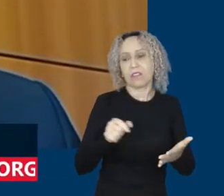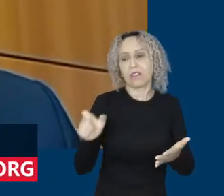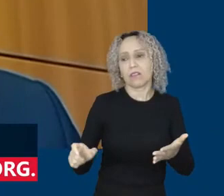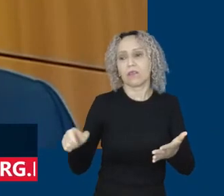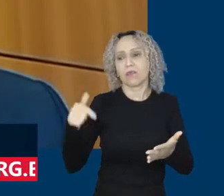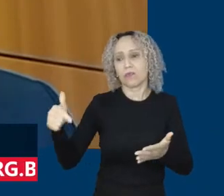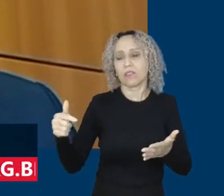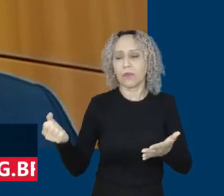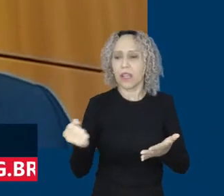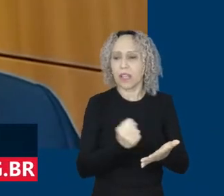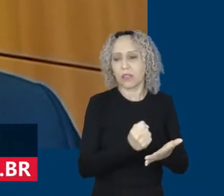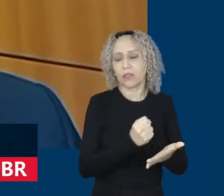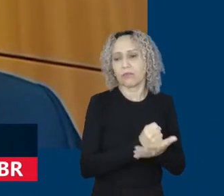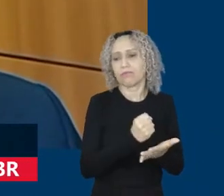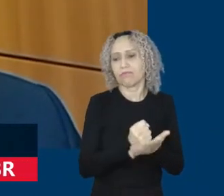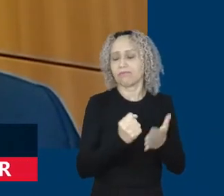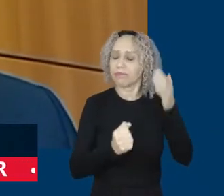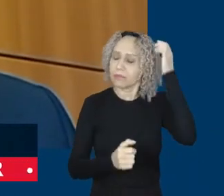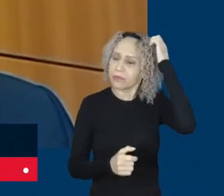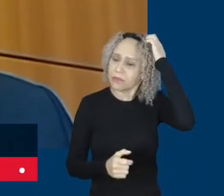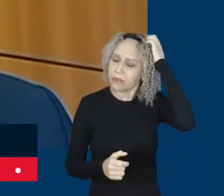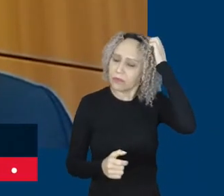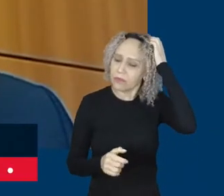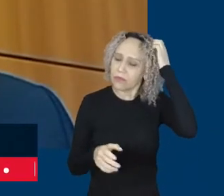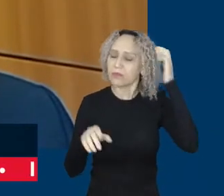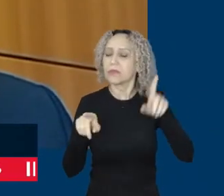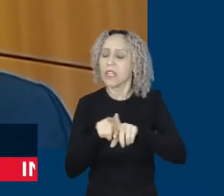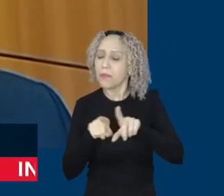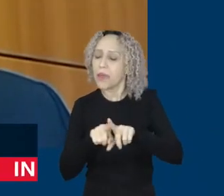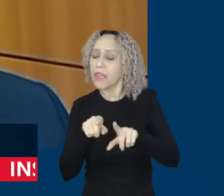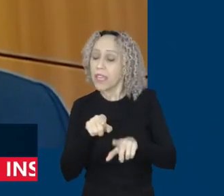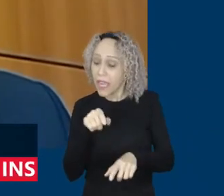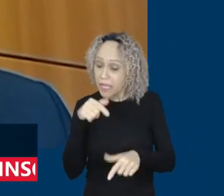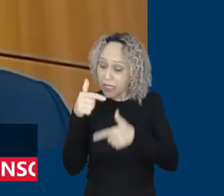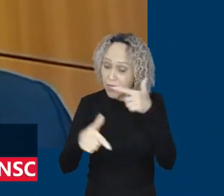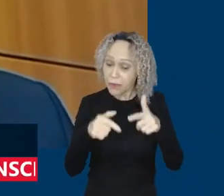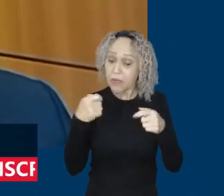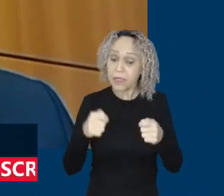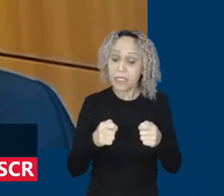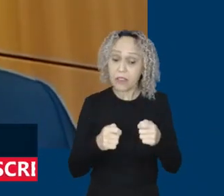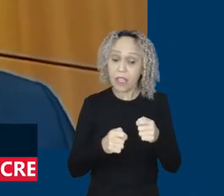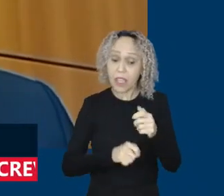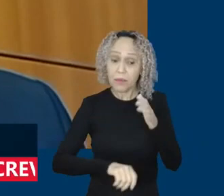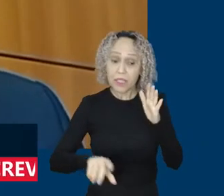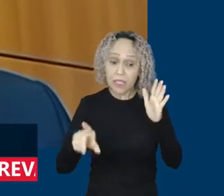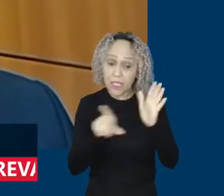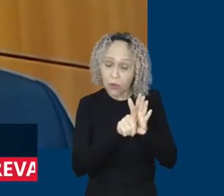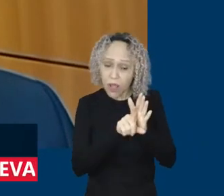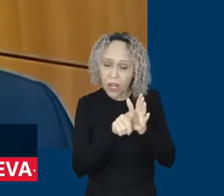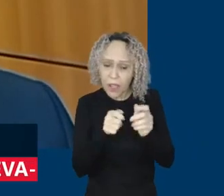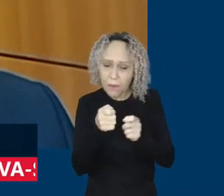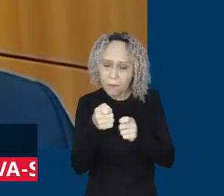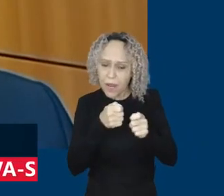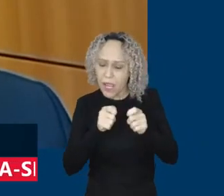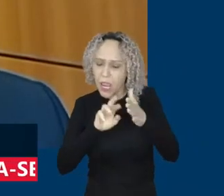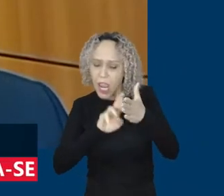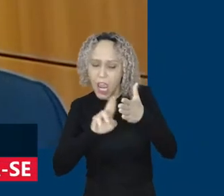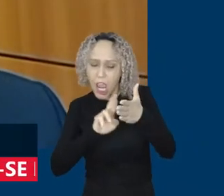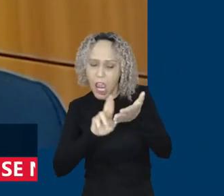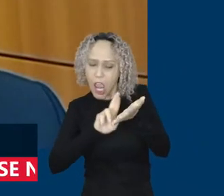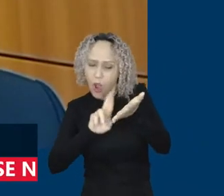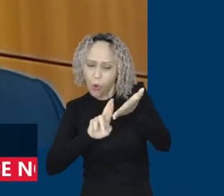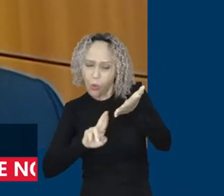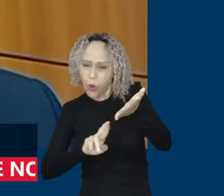desenvolve, regulamentar esse negócio que não é regulamentado no país e a maioria dos países do mundo estão caminhando para a sua